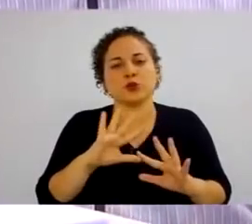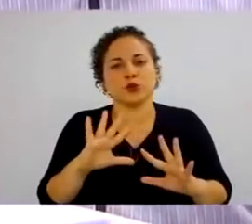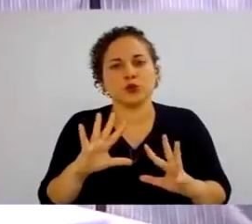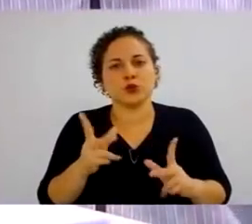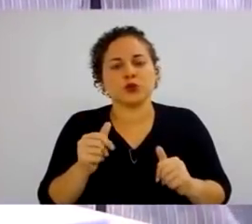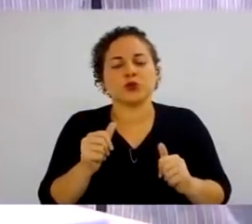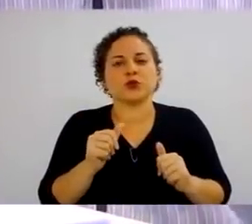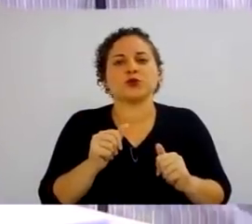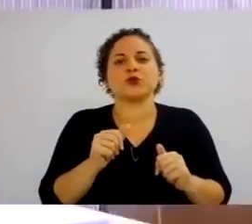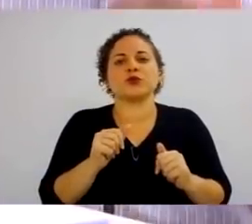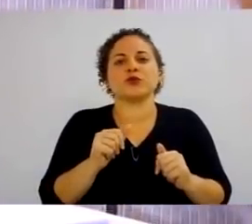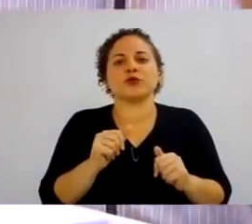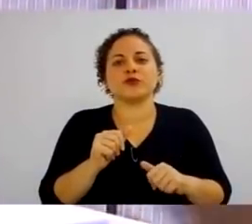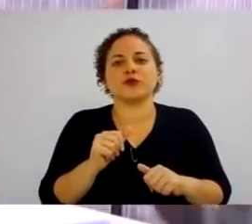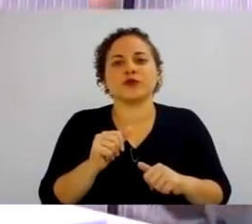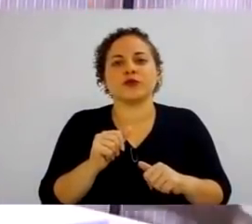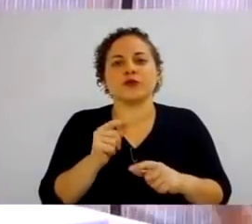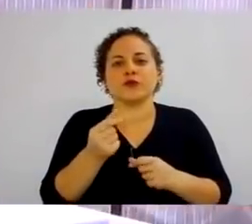por todos nós, não é verdade?